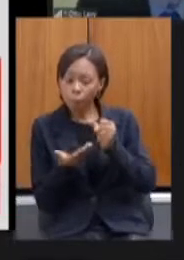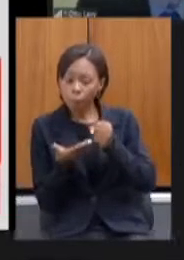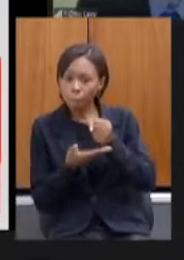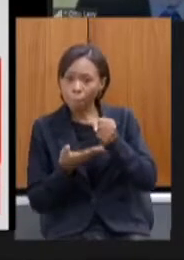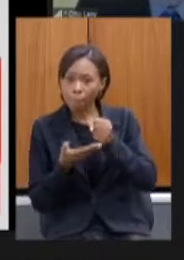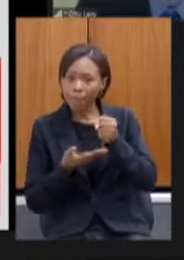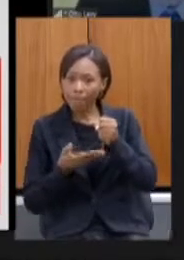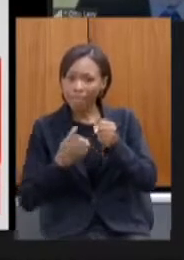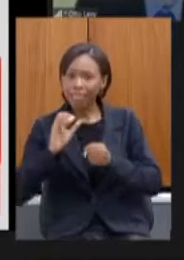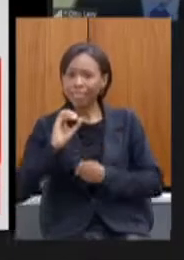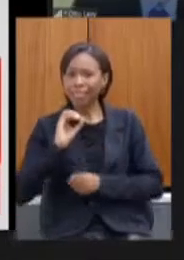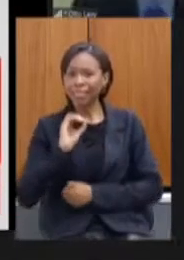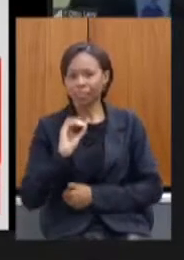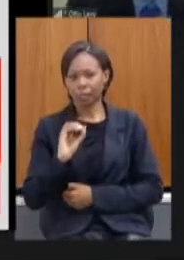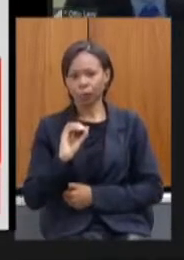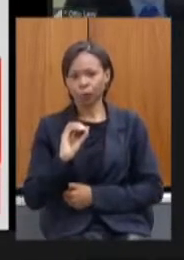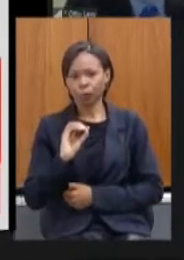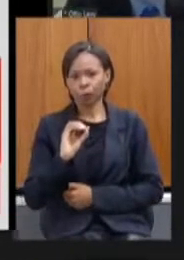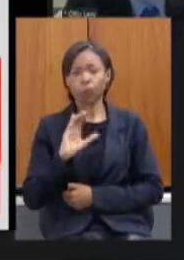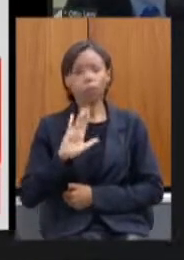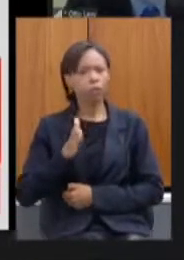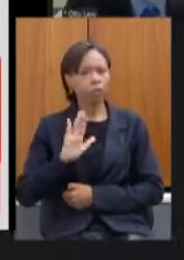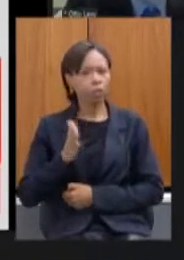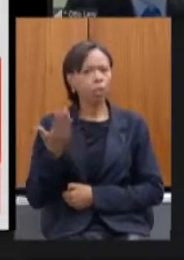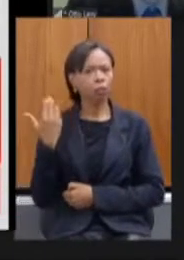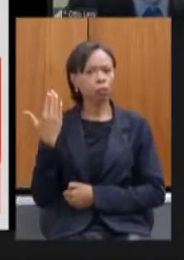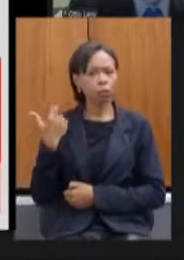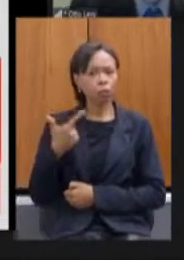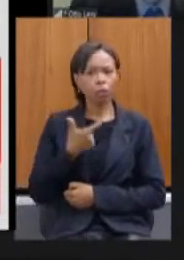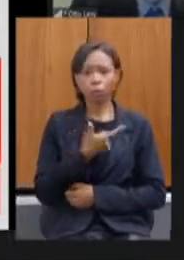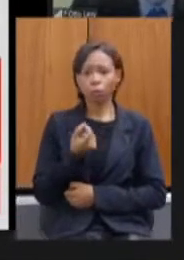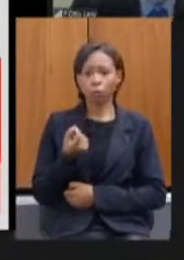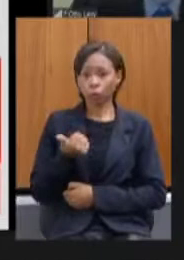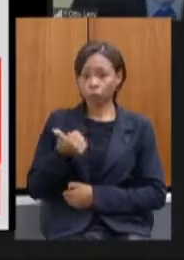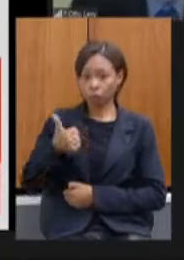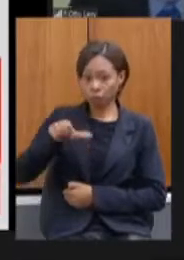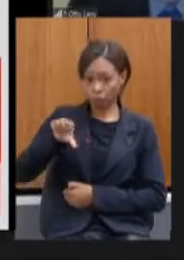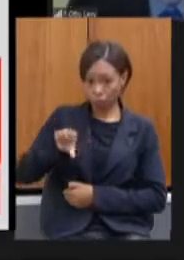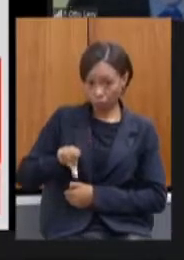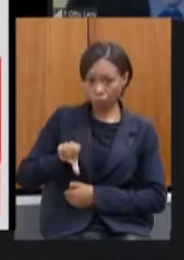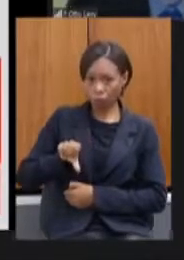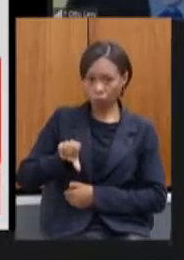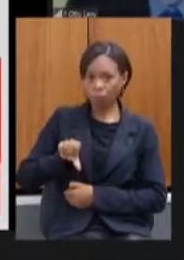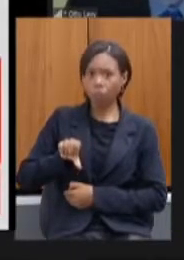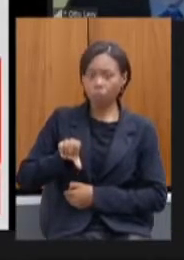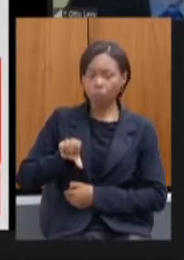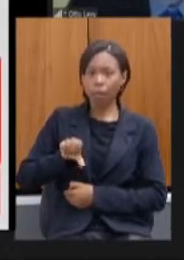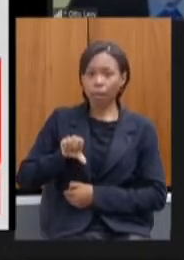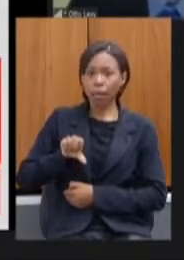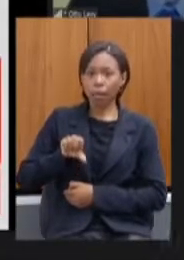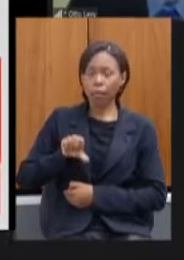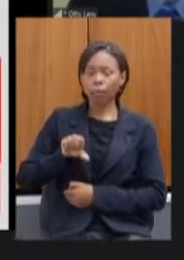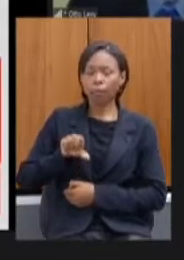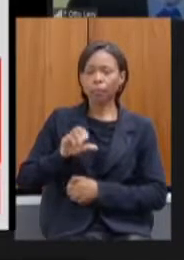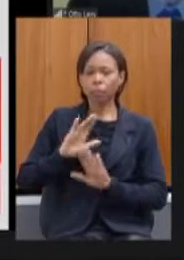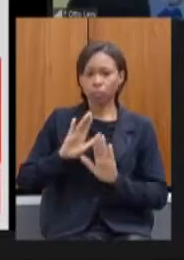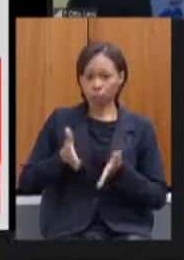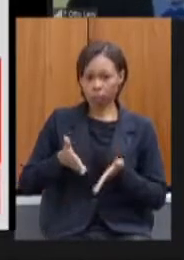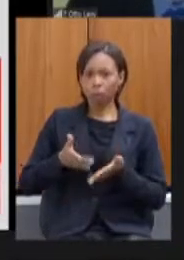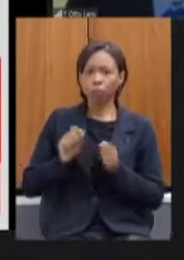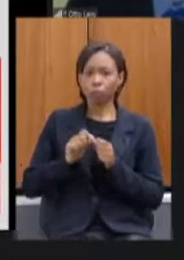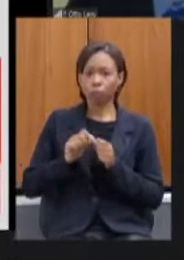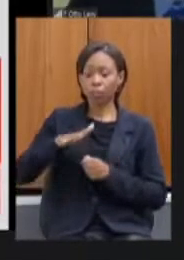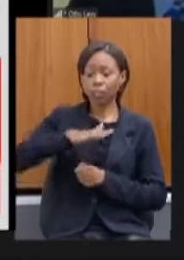fizemos em 2019 essa metodologia na área de segurança